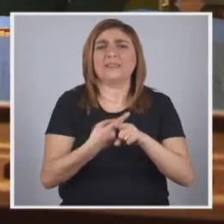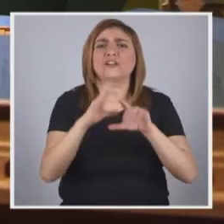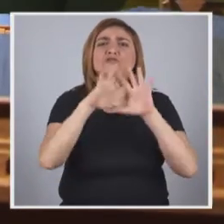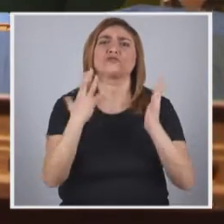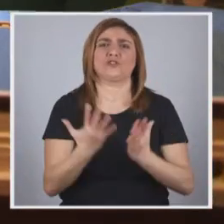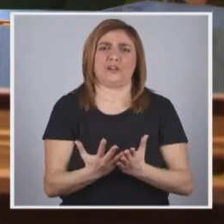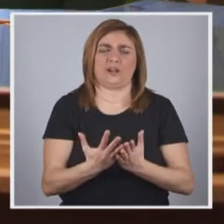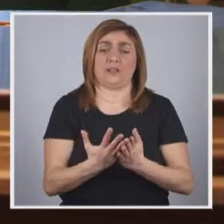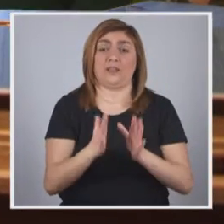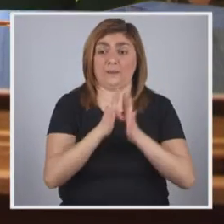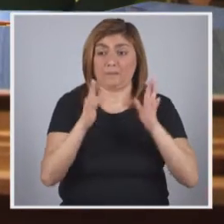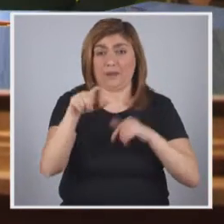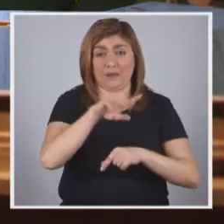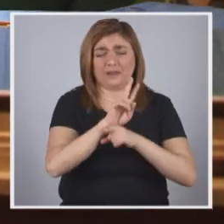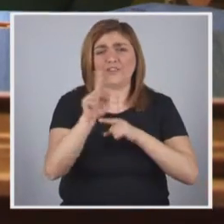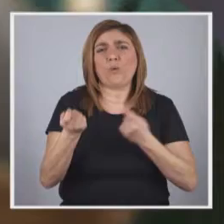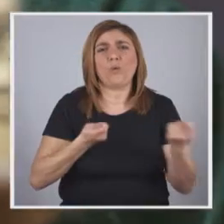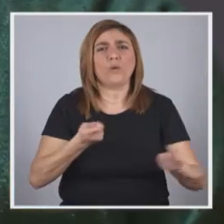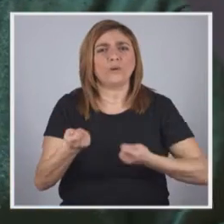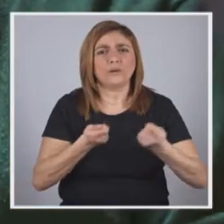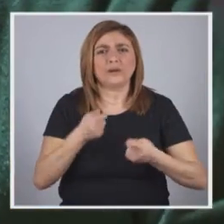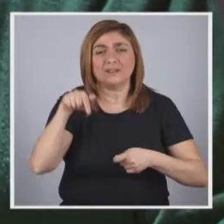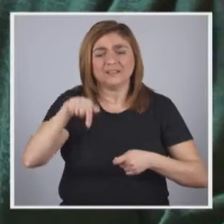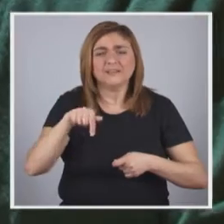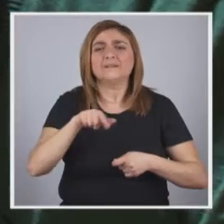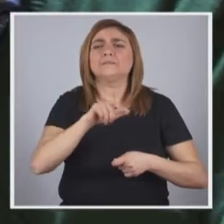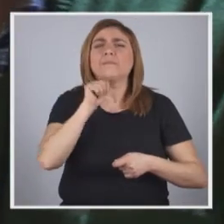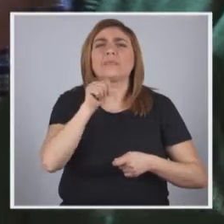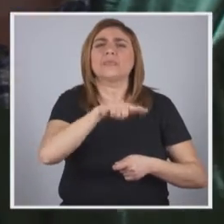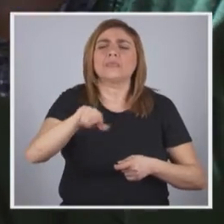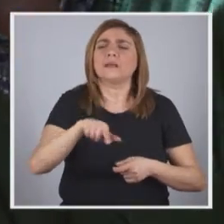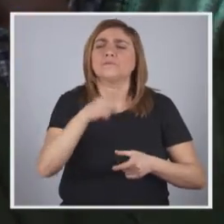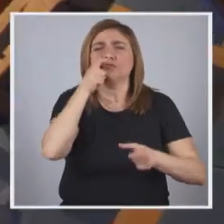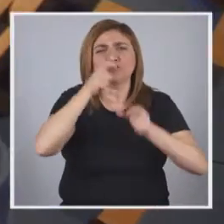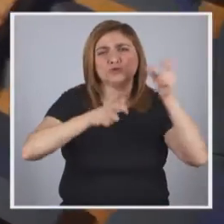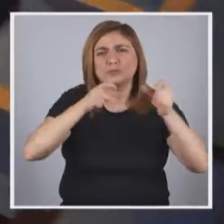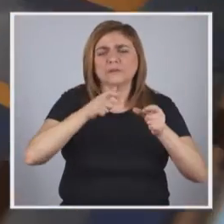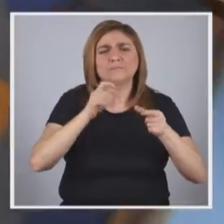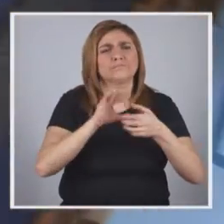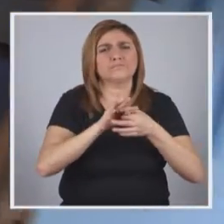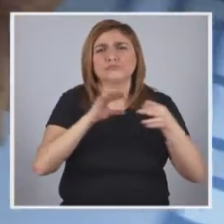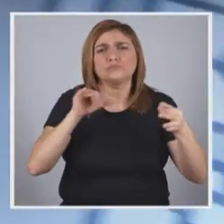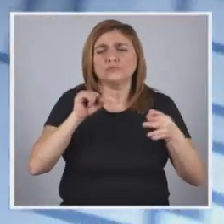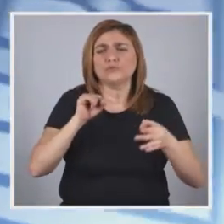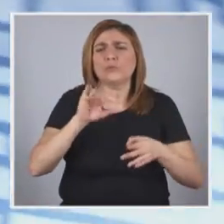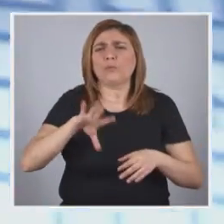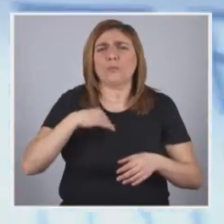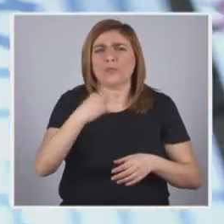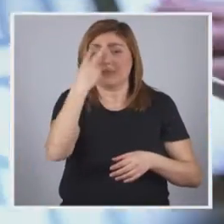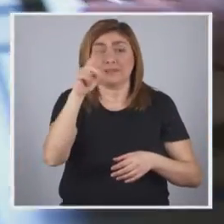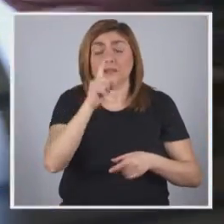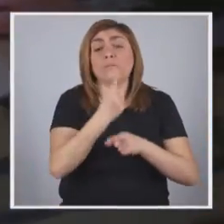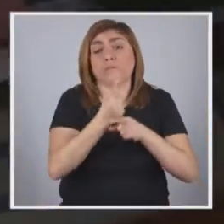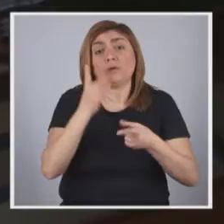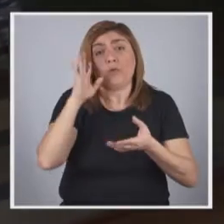interesse geral. A maior parte das visitas organizadas ao museu são formadas por pessoas que nada têm a ver com o mundo dos cegos,